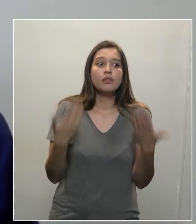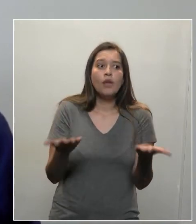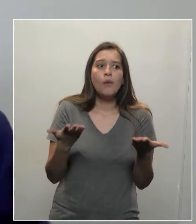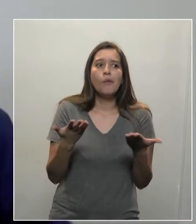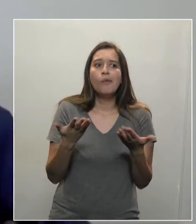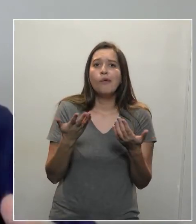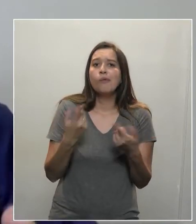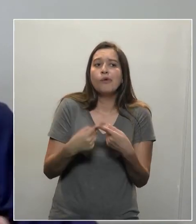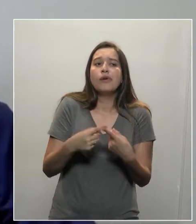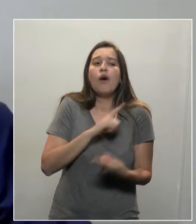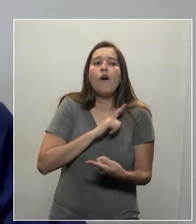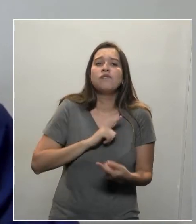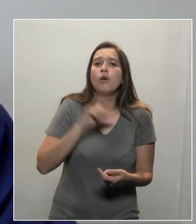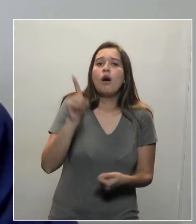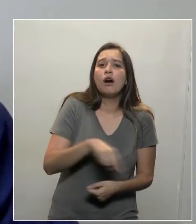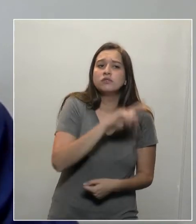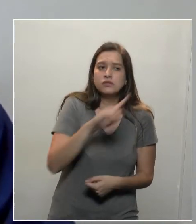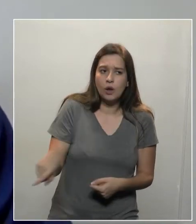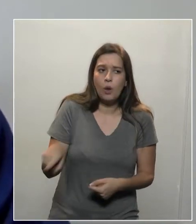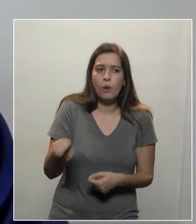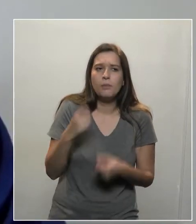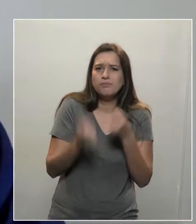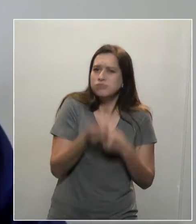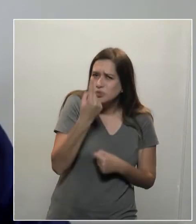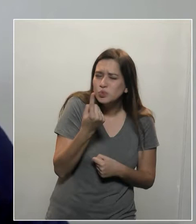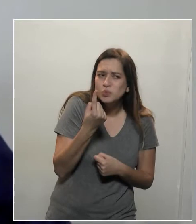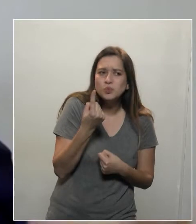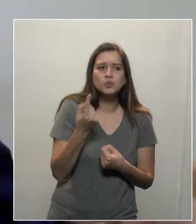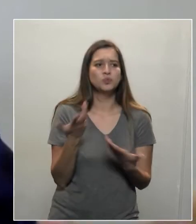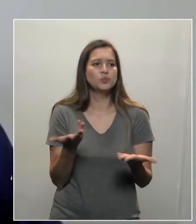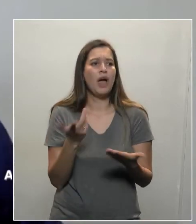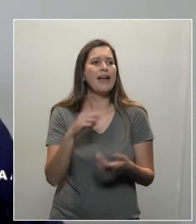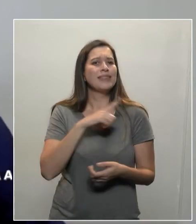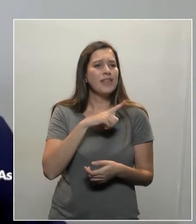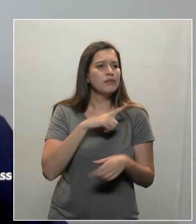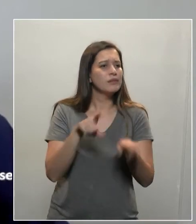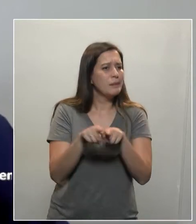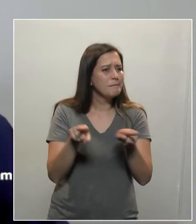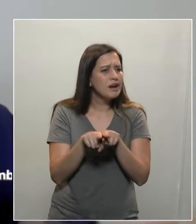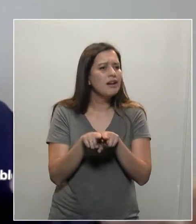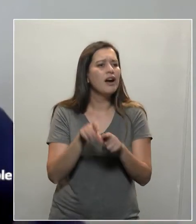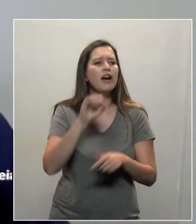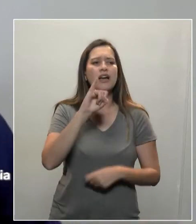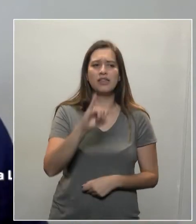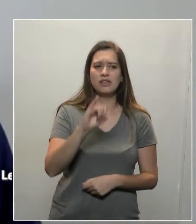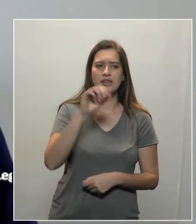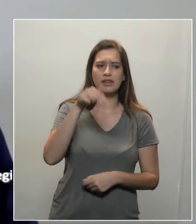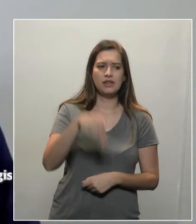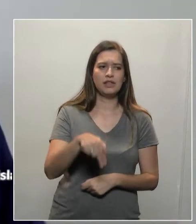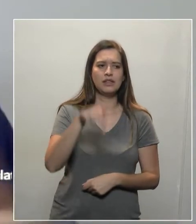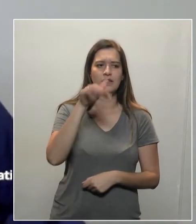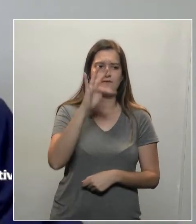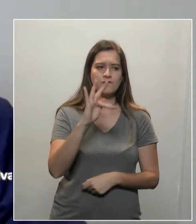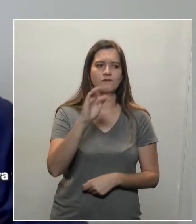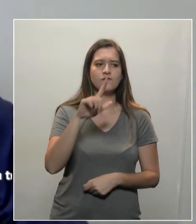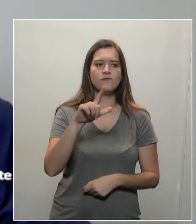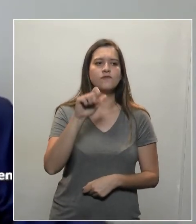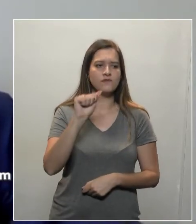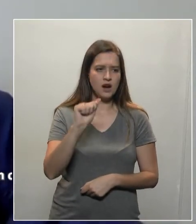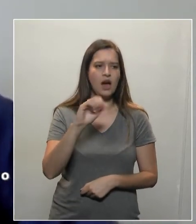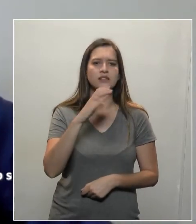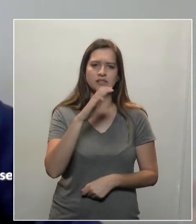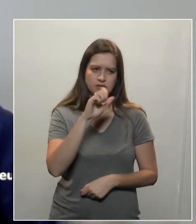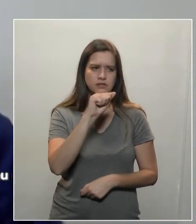Também a correção da inflação. A inflação corrói o salário, empobrece o trabalhador. Por isso que a